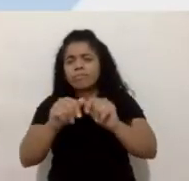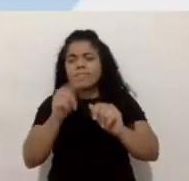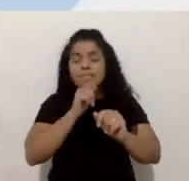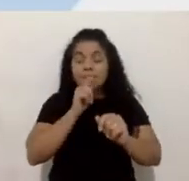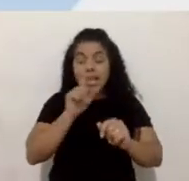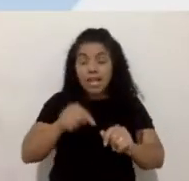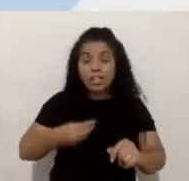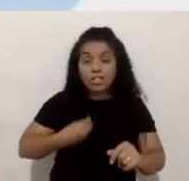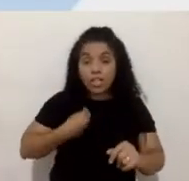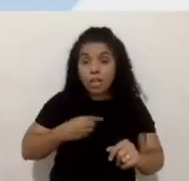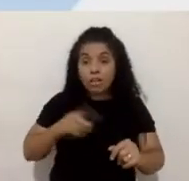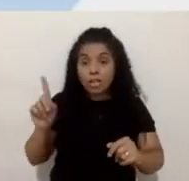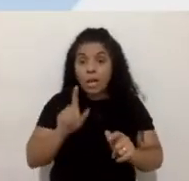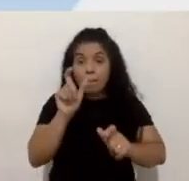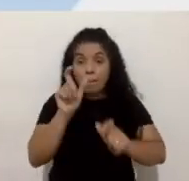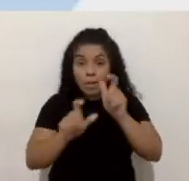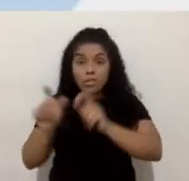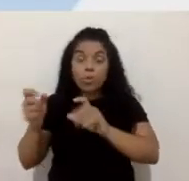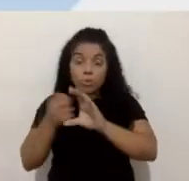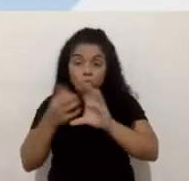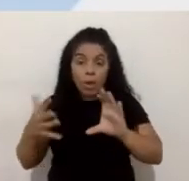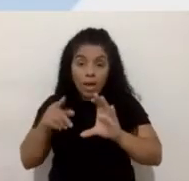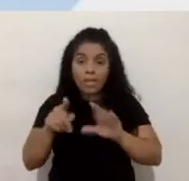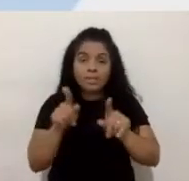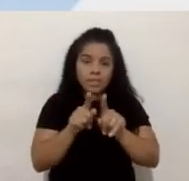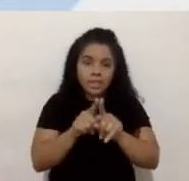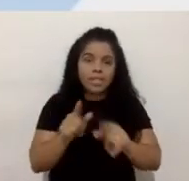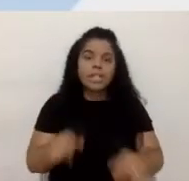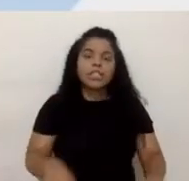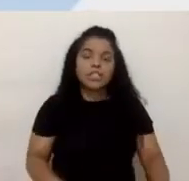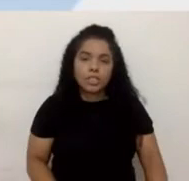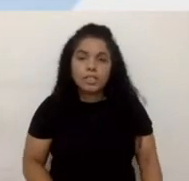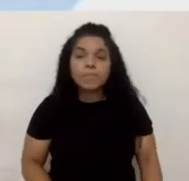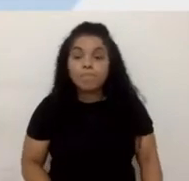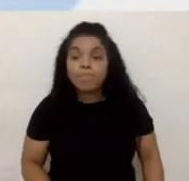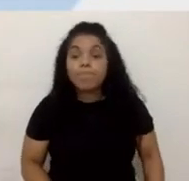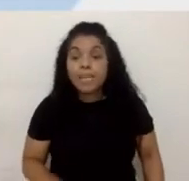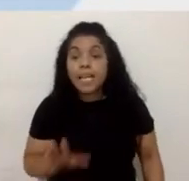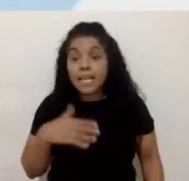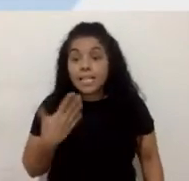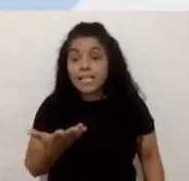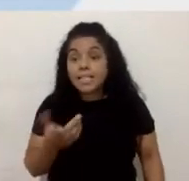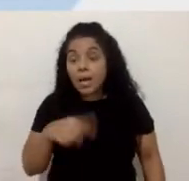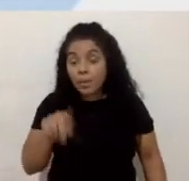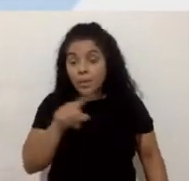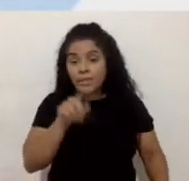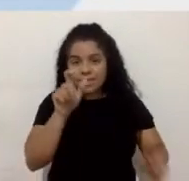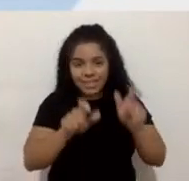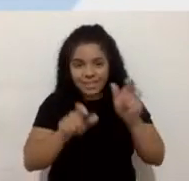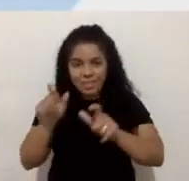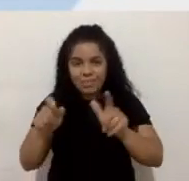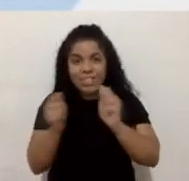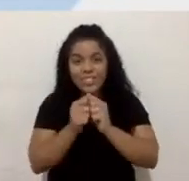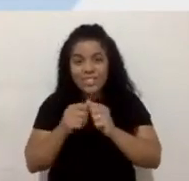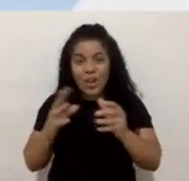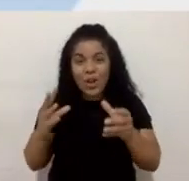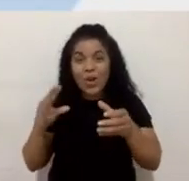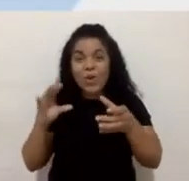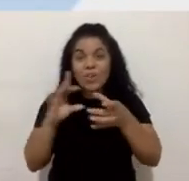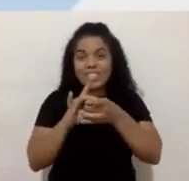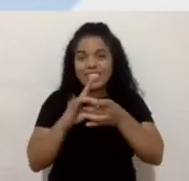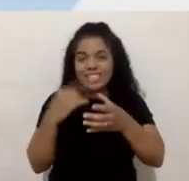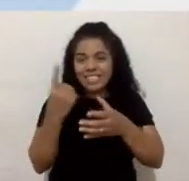pessoas com essas características. Então, incorporar essas pessoas, né, às nossas equipes